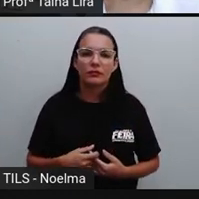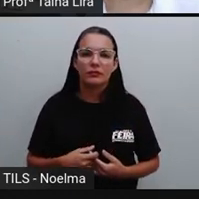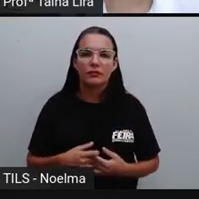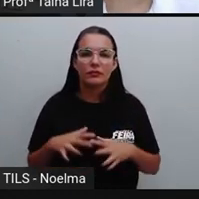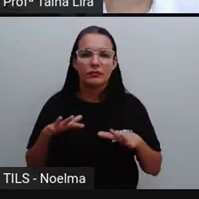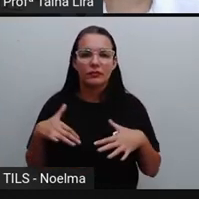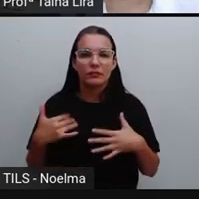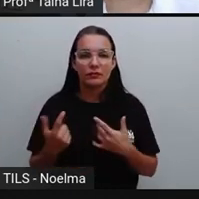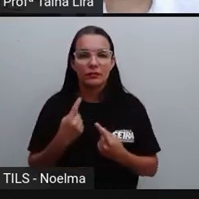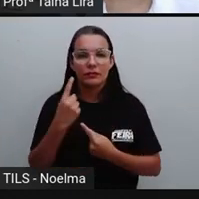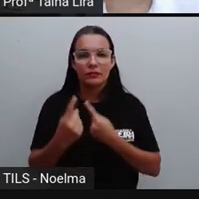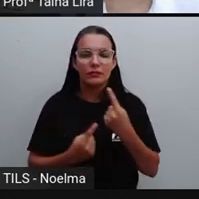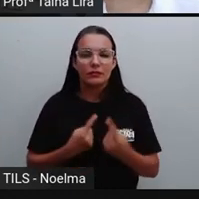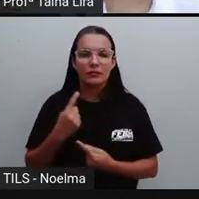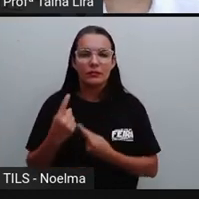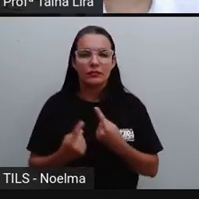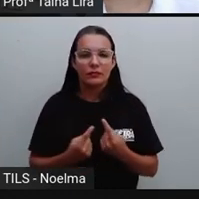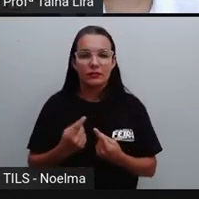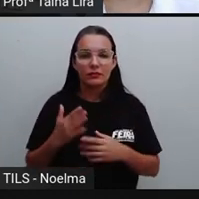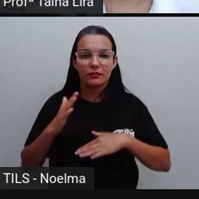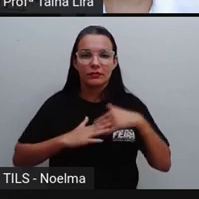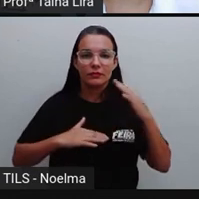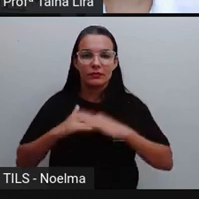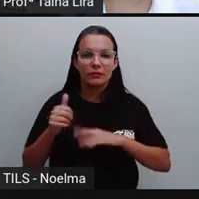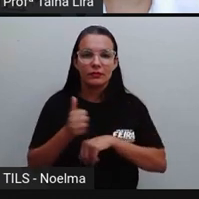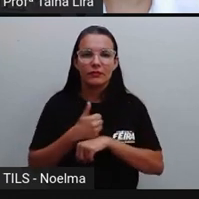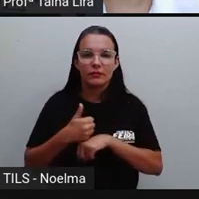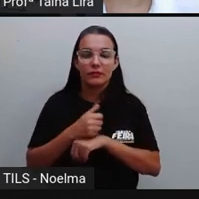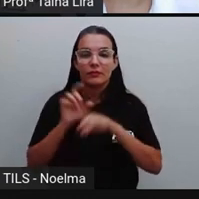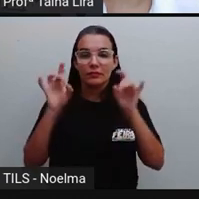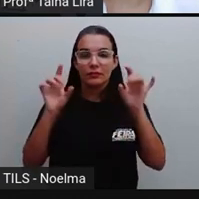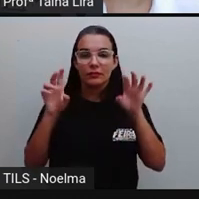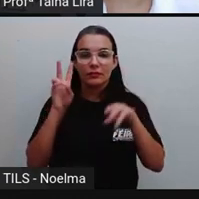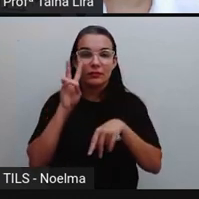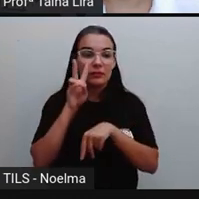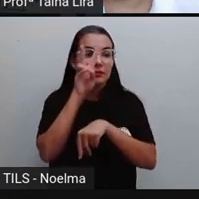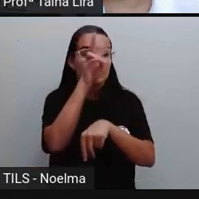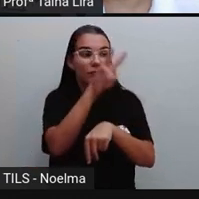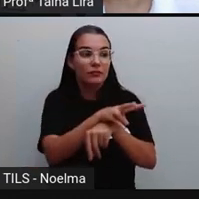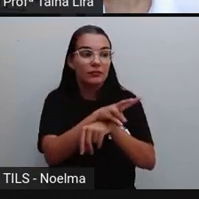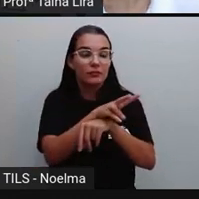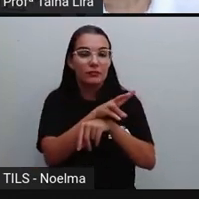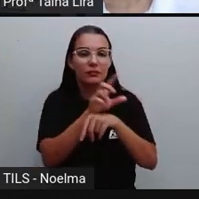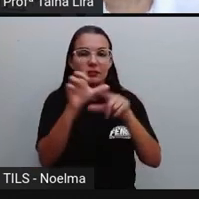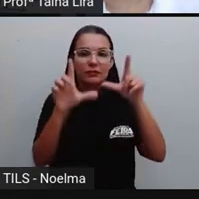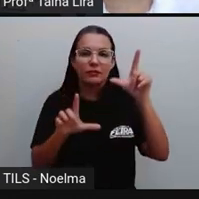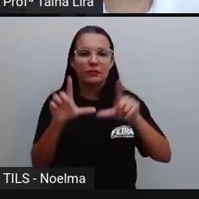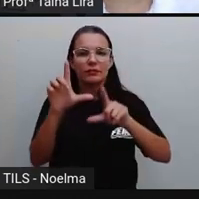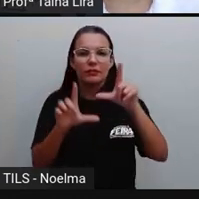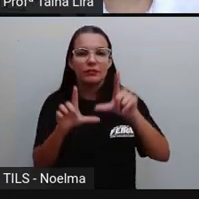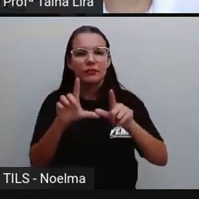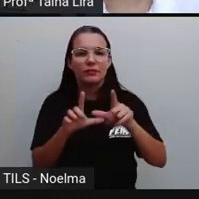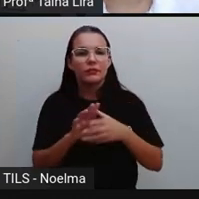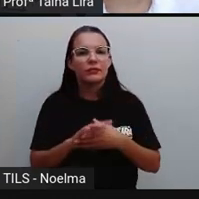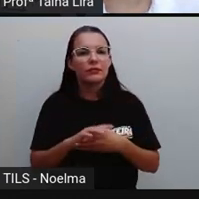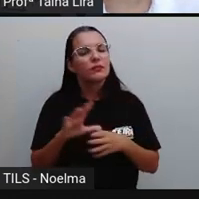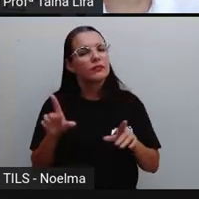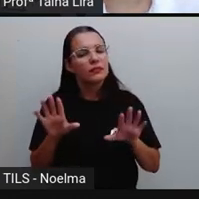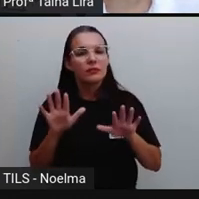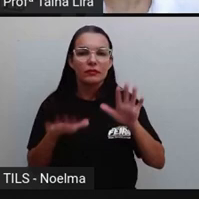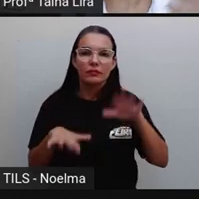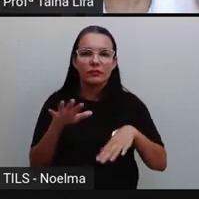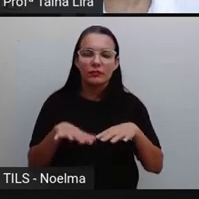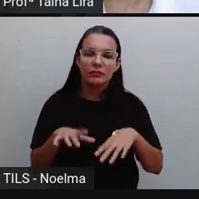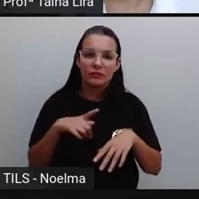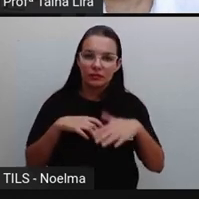lá, a pessoa que é especialista em assistir televisão, geralmente são empresas,